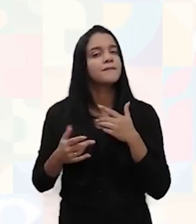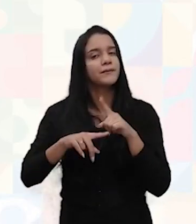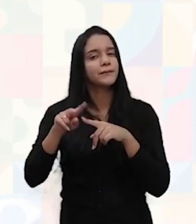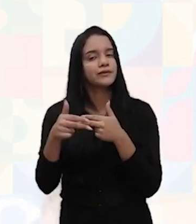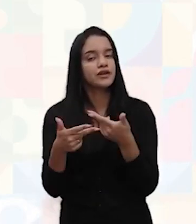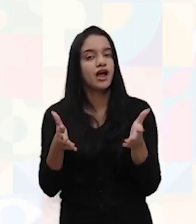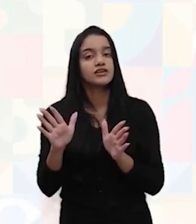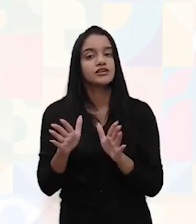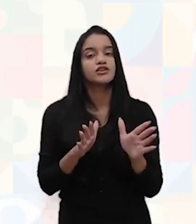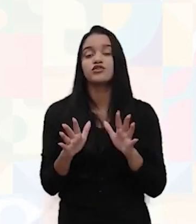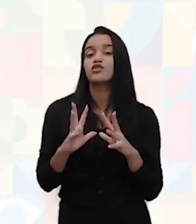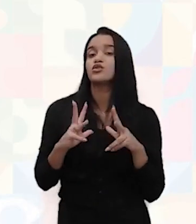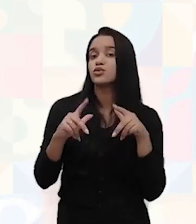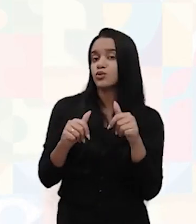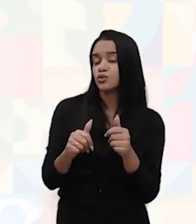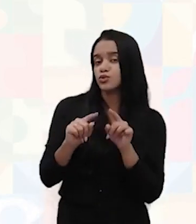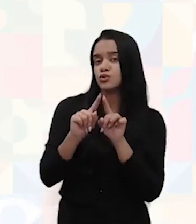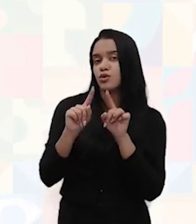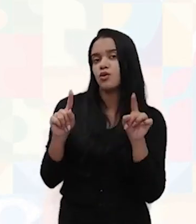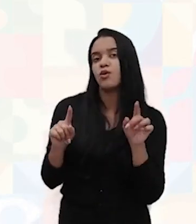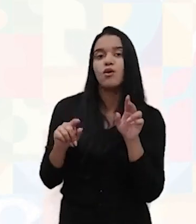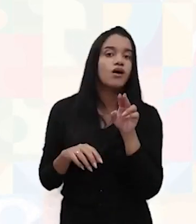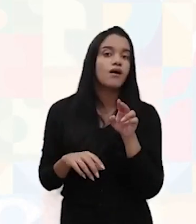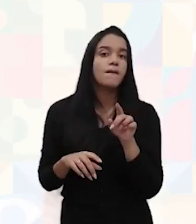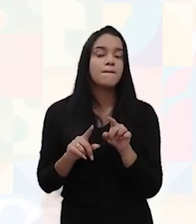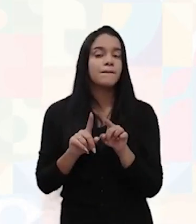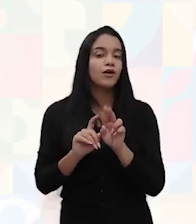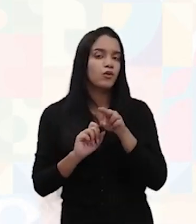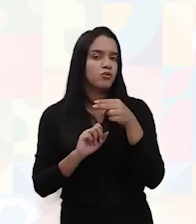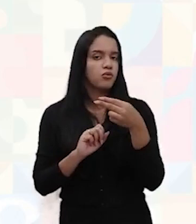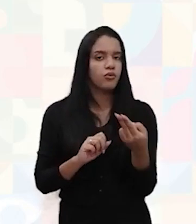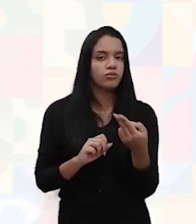todos ou é um produto muito nichado, muito segmentado?